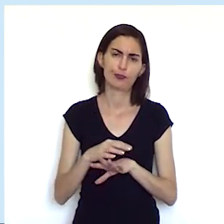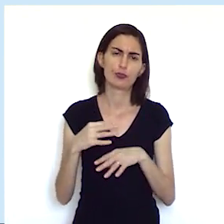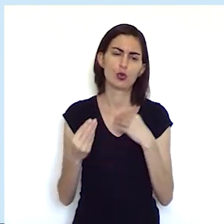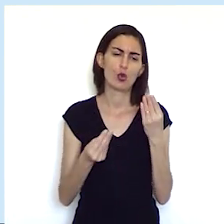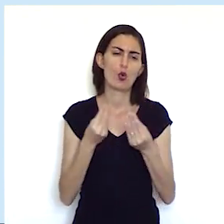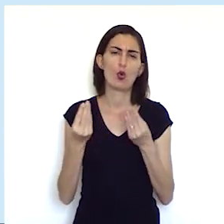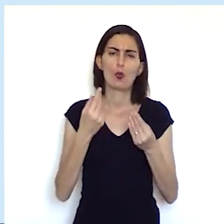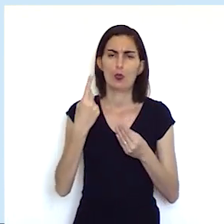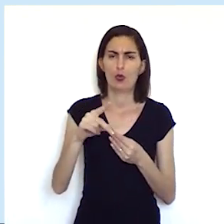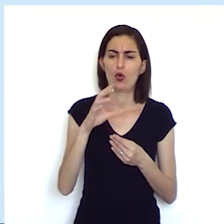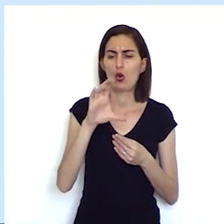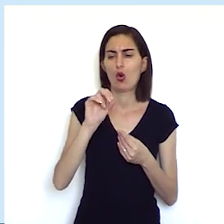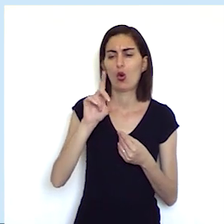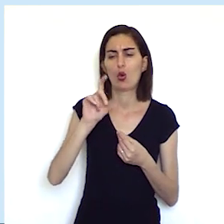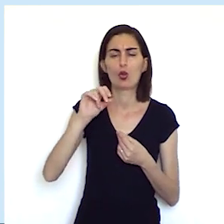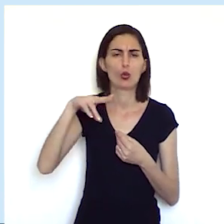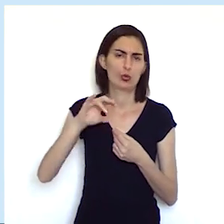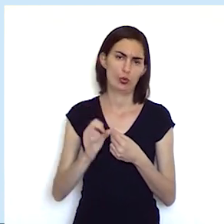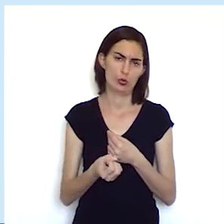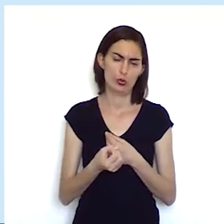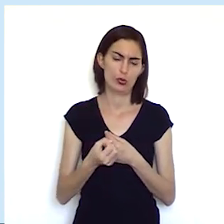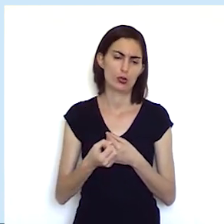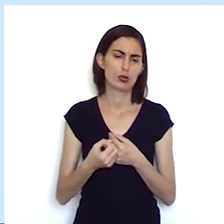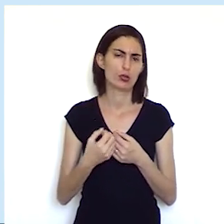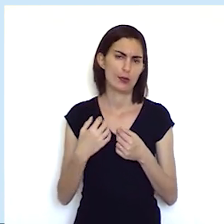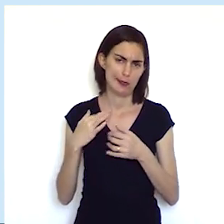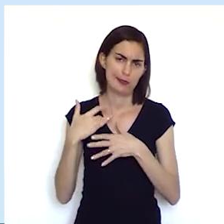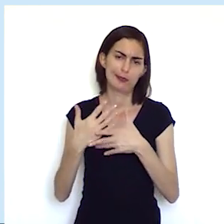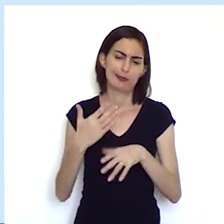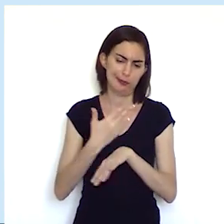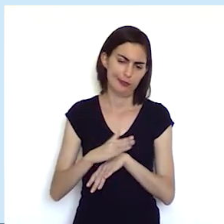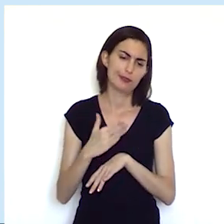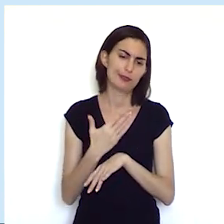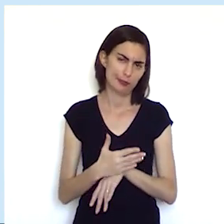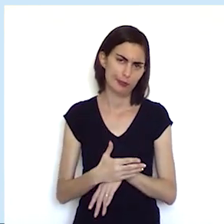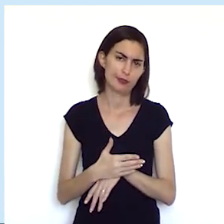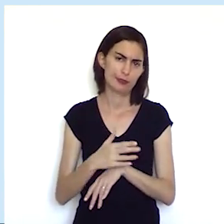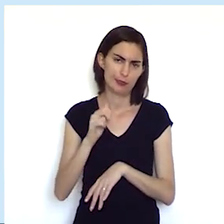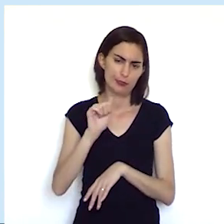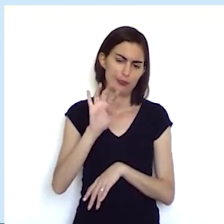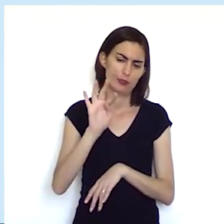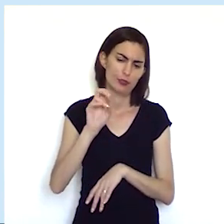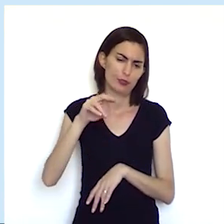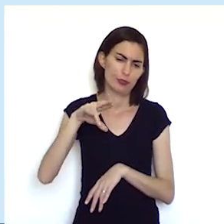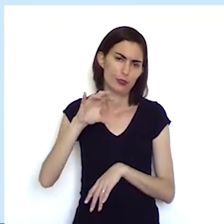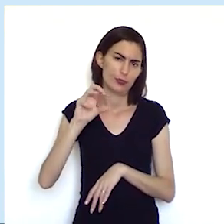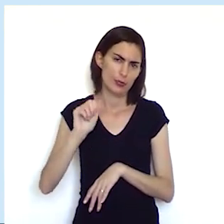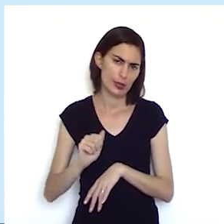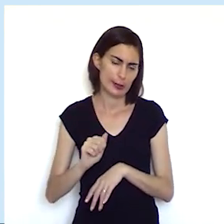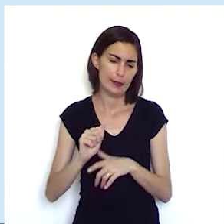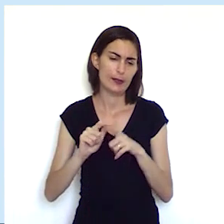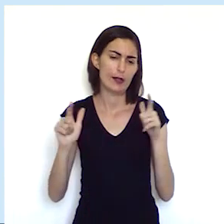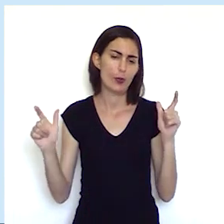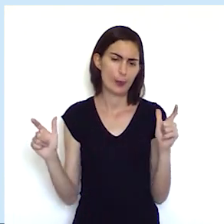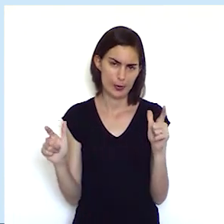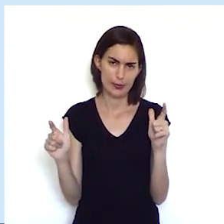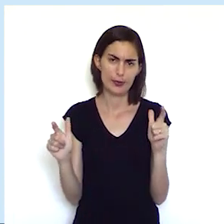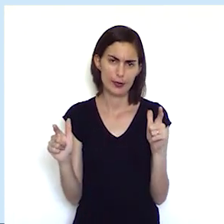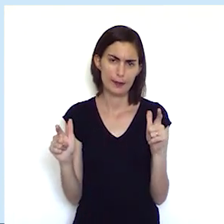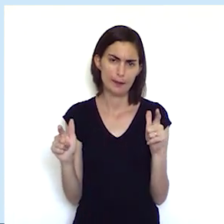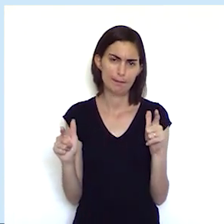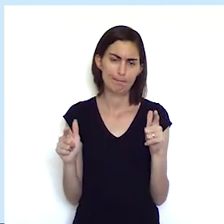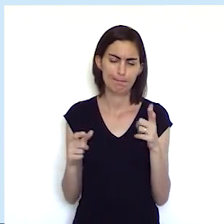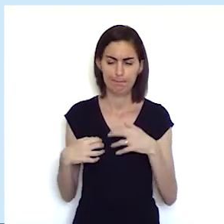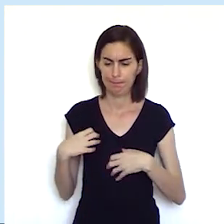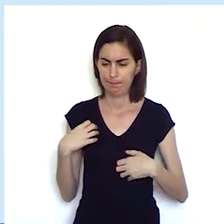como esses colonos já vinham de um exercício de autonomia muito grande isso aumenta